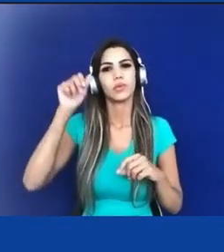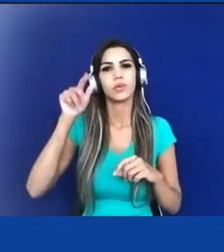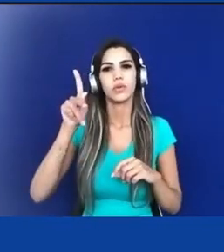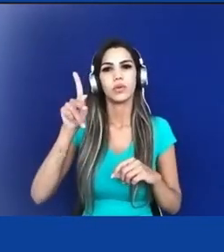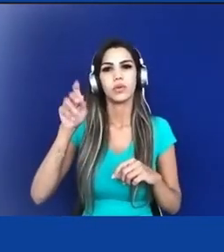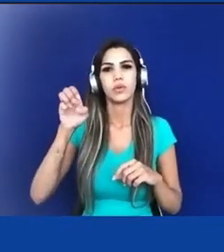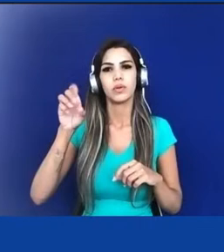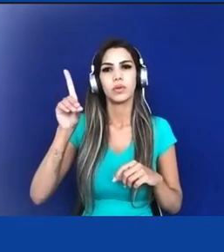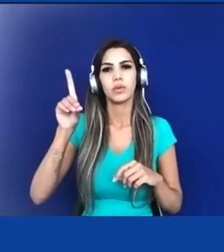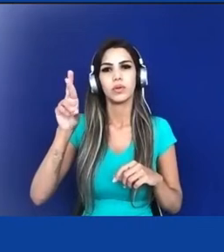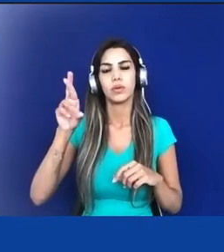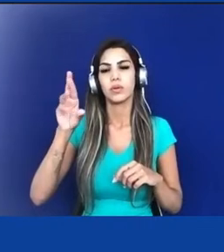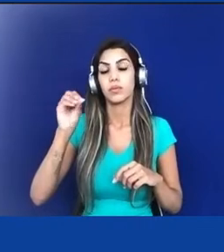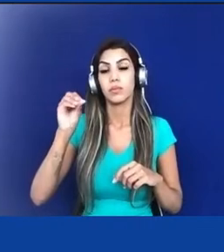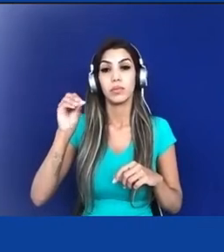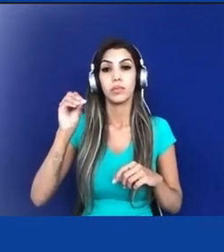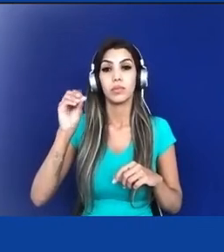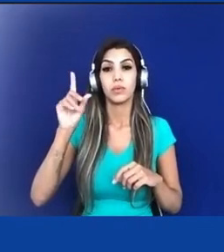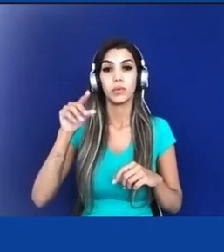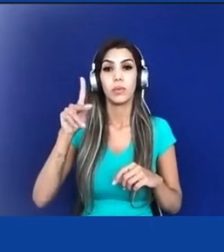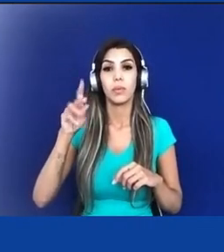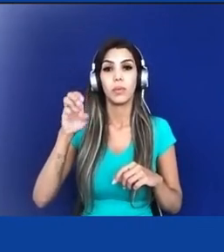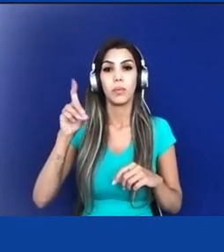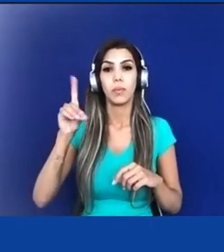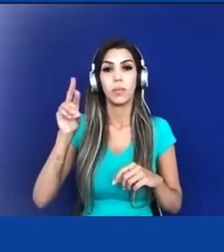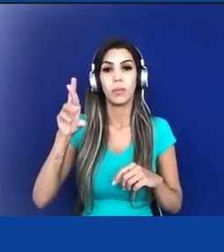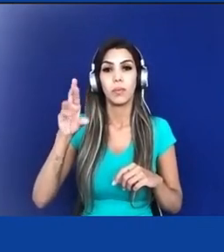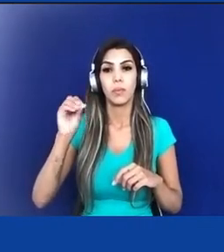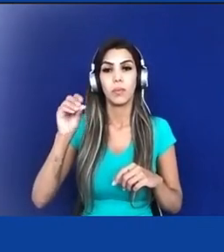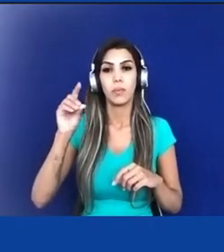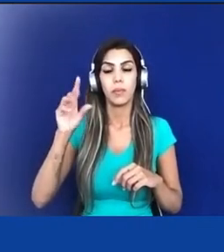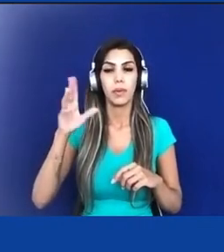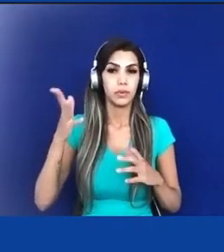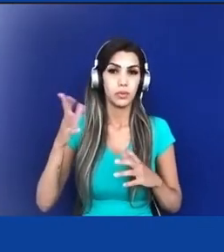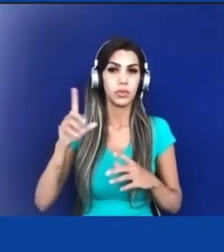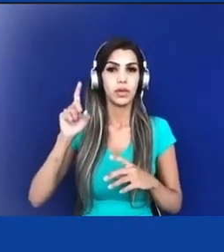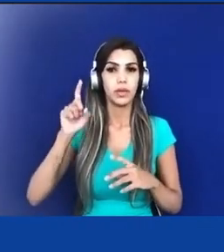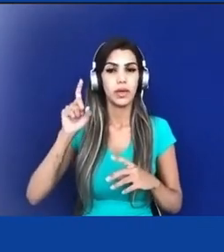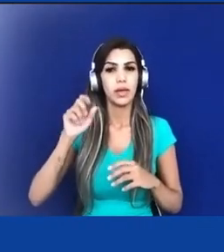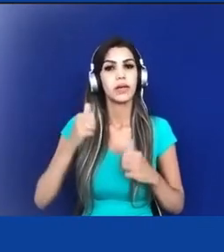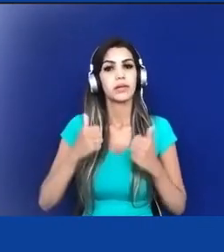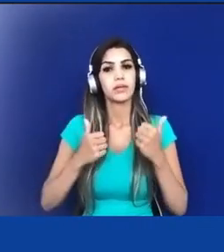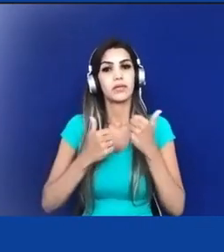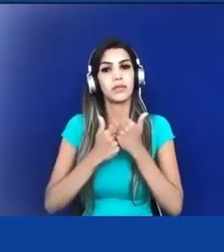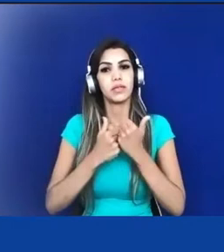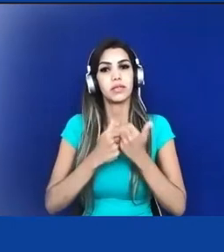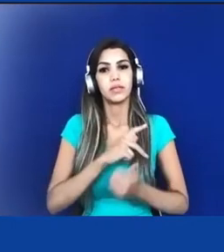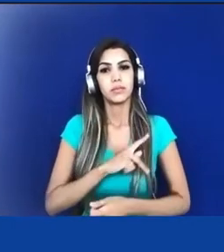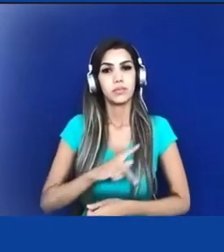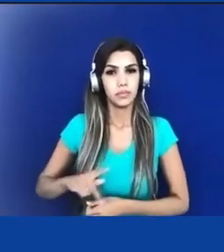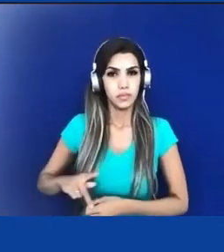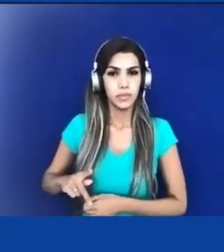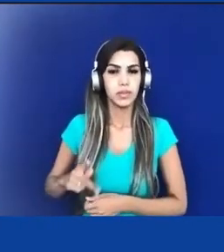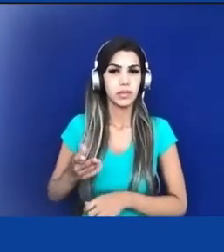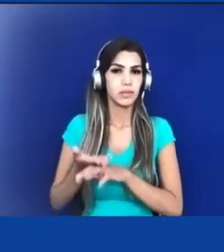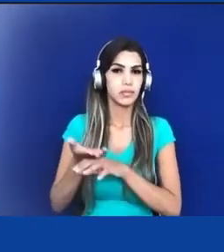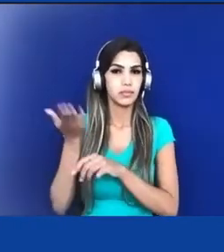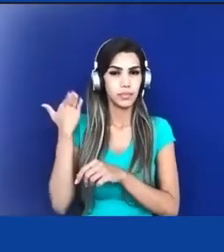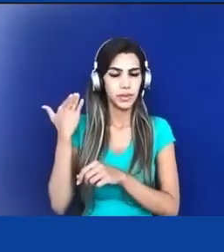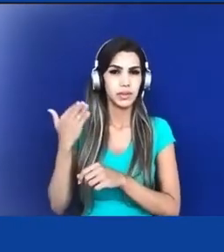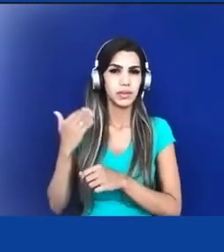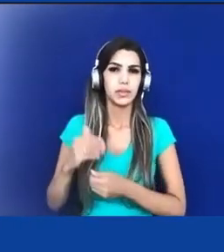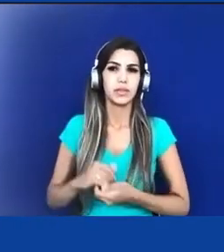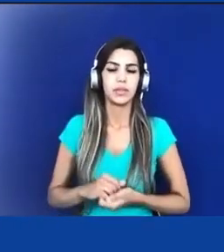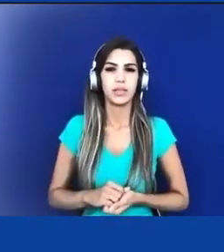-presidente do Costa e Silva, presidente Costa e Silva, à época da promulgação do AI-5.